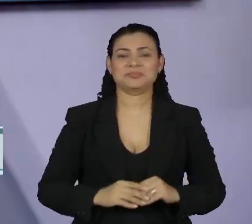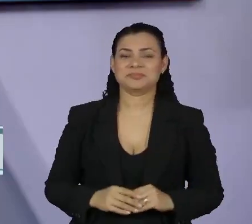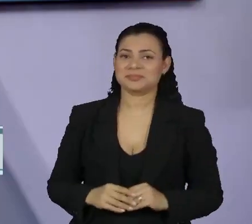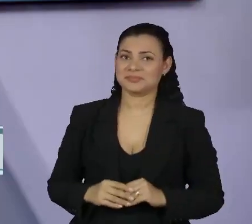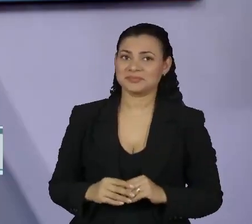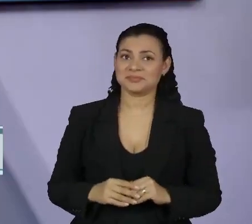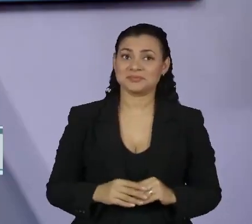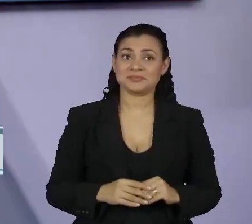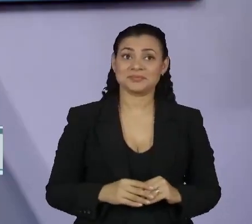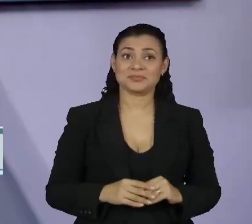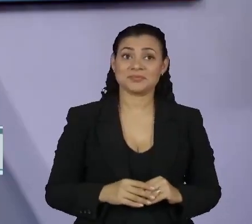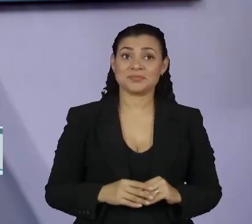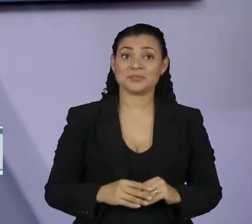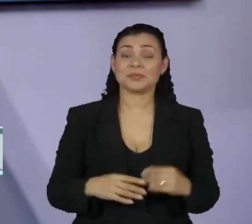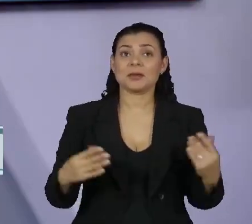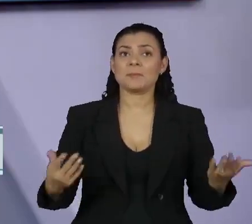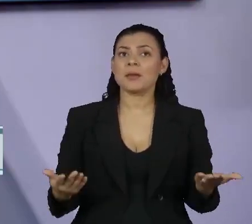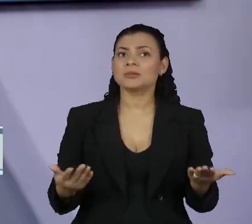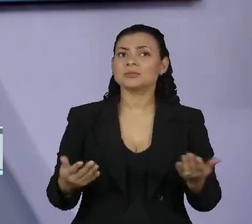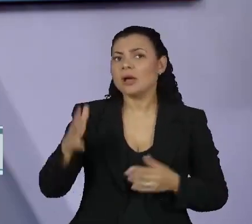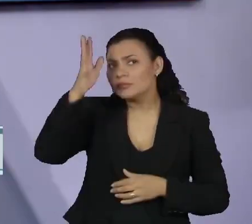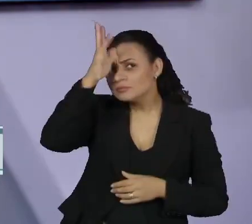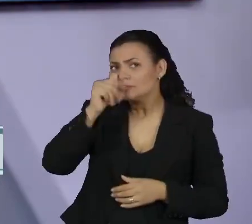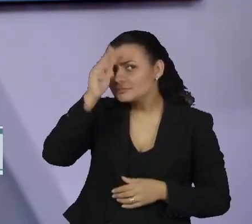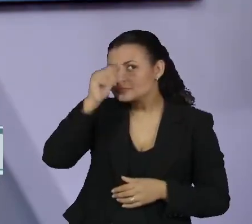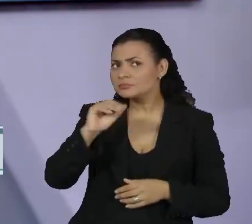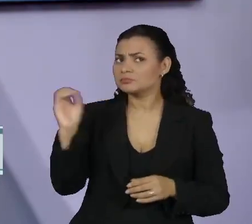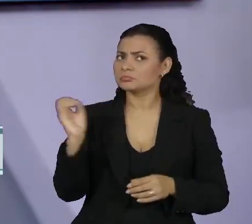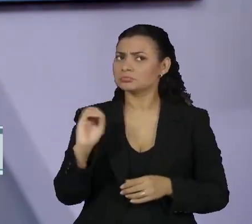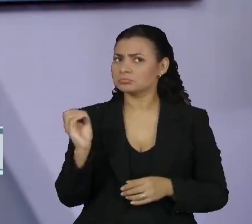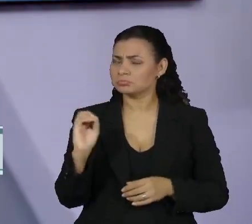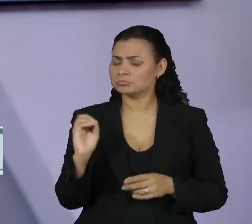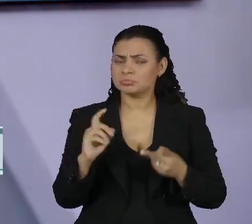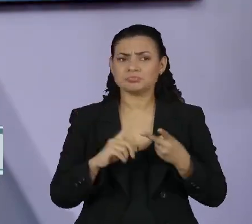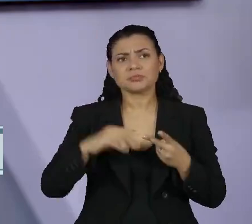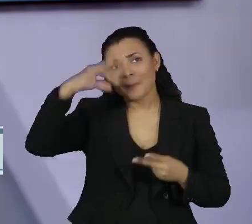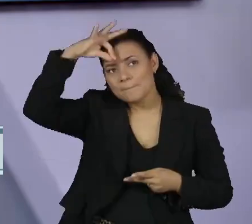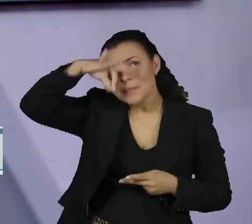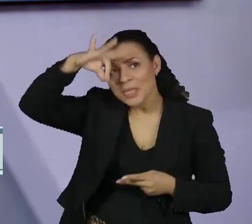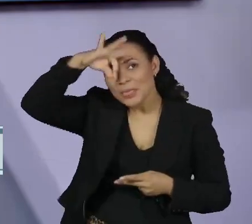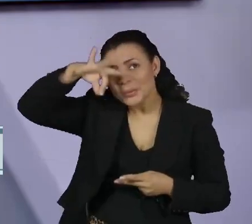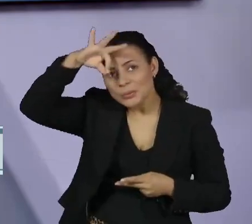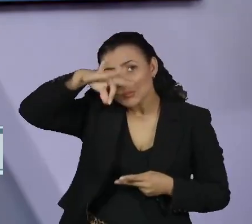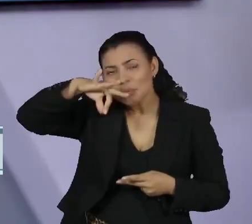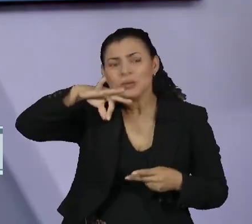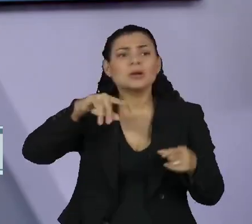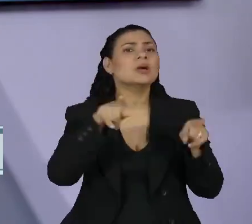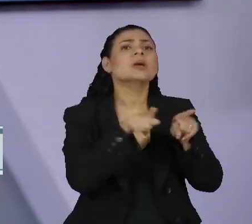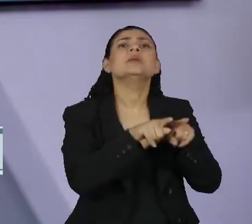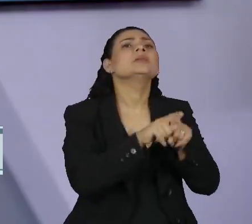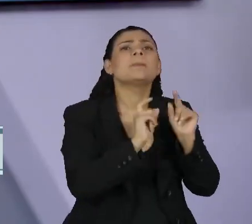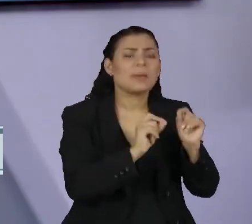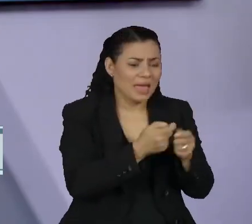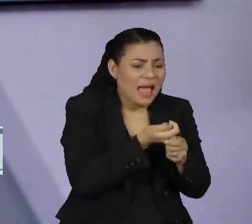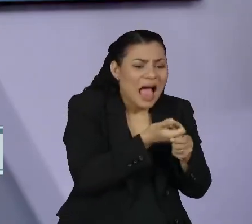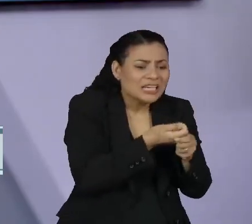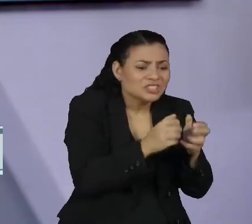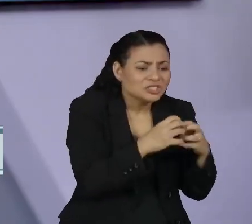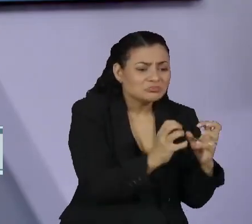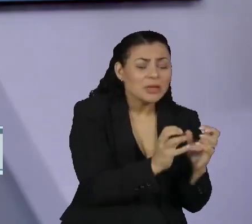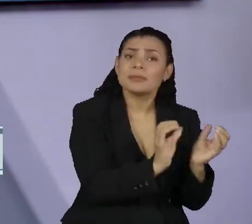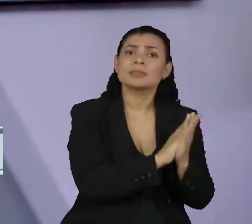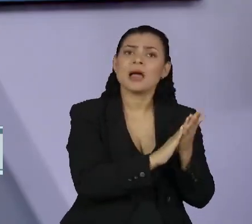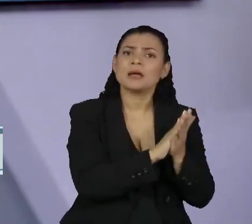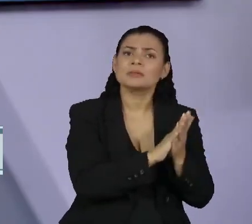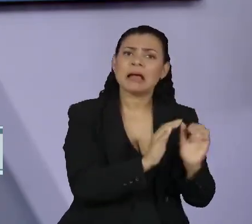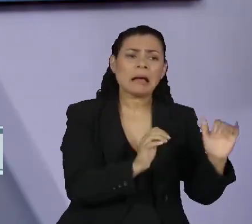Nem peru e nem castanha. O item que está deixando a ceia de Natal mais cara é o azeite. Outros produtos